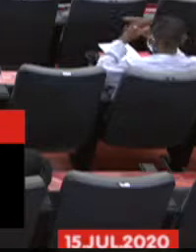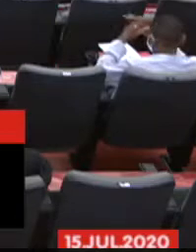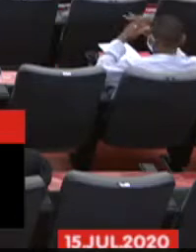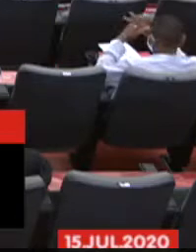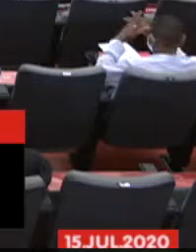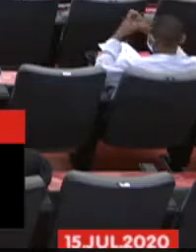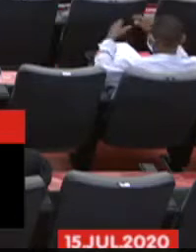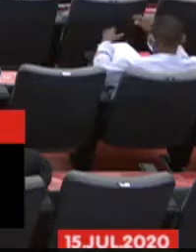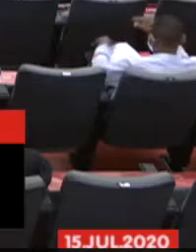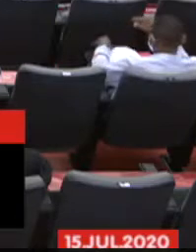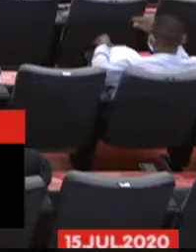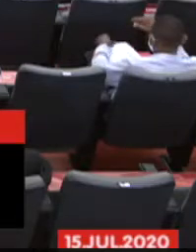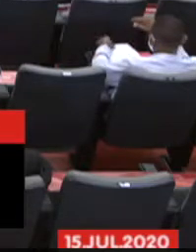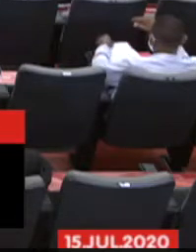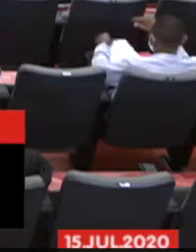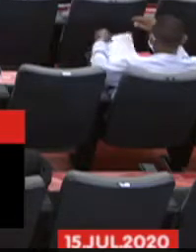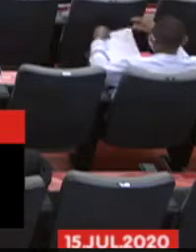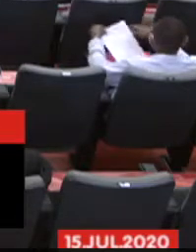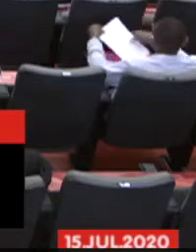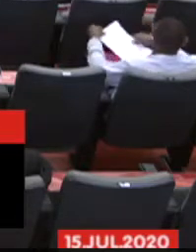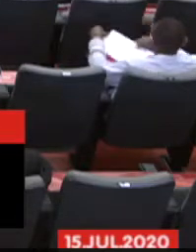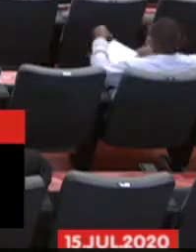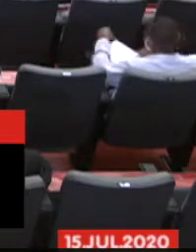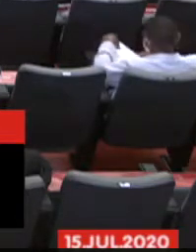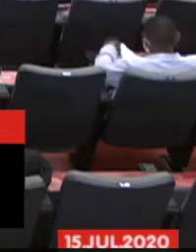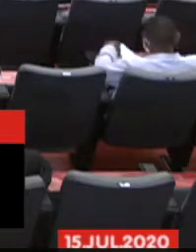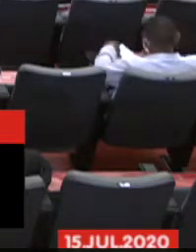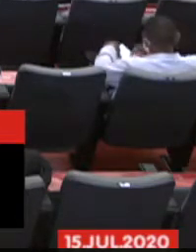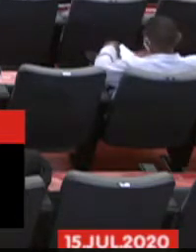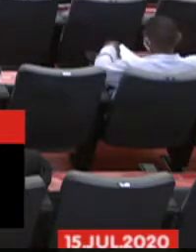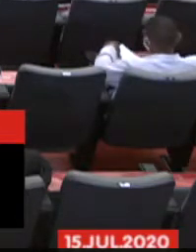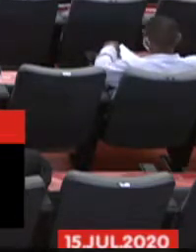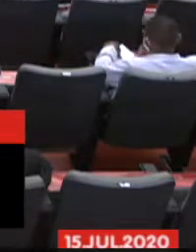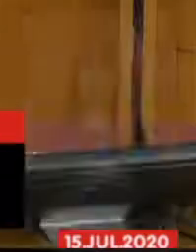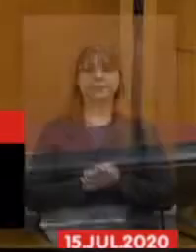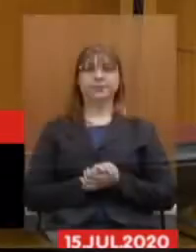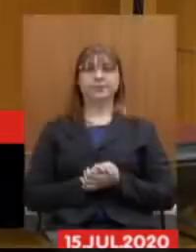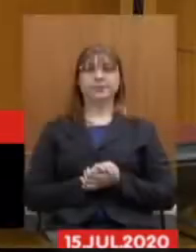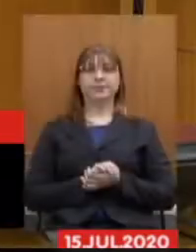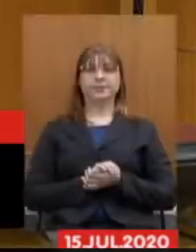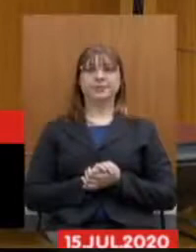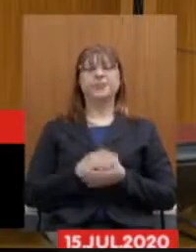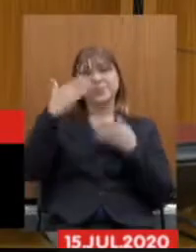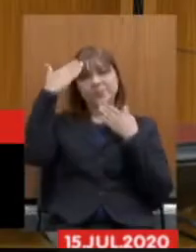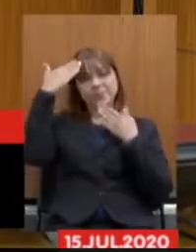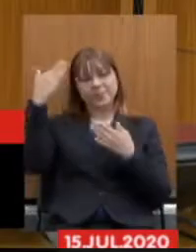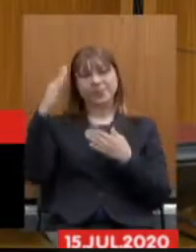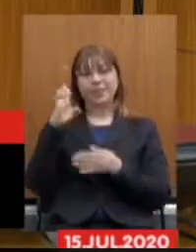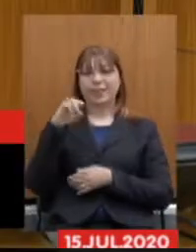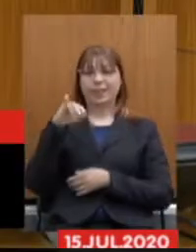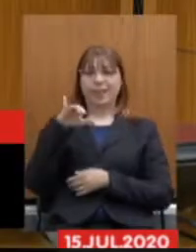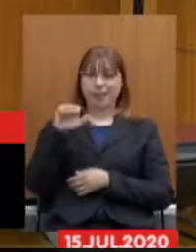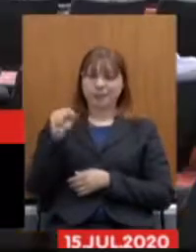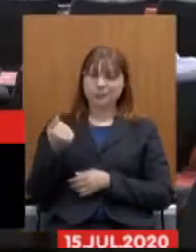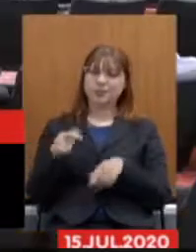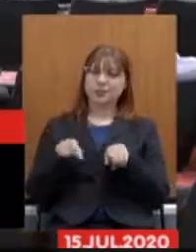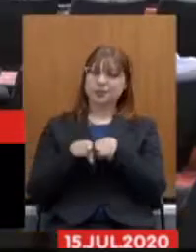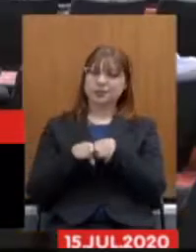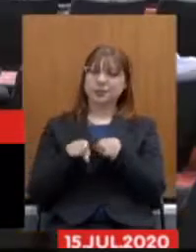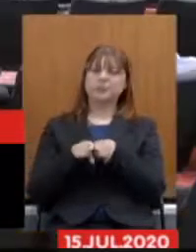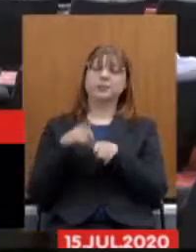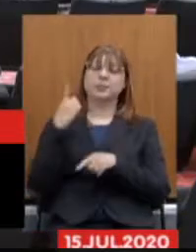João Magalhães, da mesma forma, remotamente, o deputado Carlos Pimenta, deputado doutor Wilson Batista,